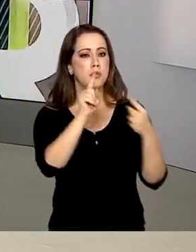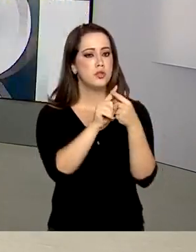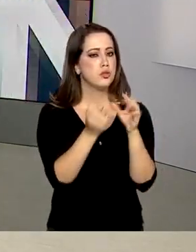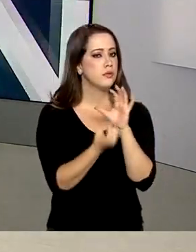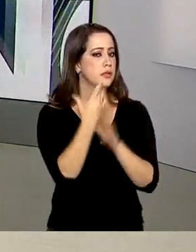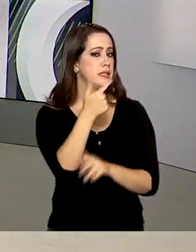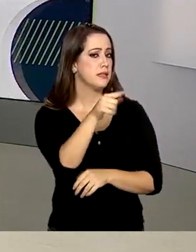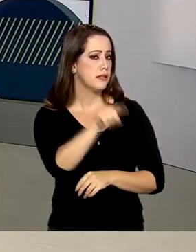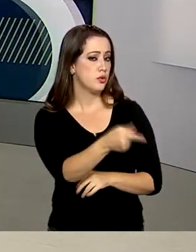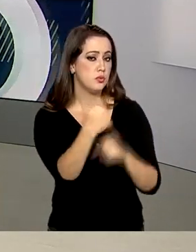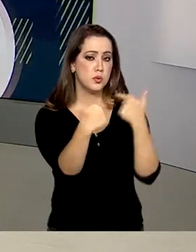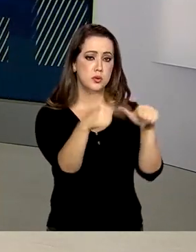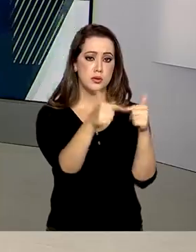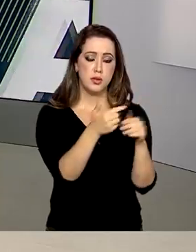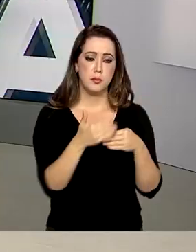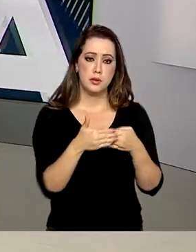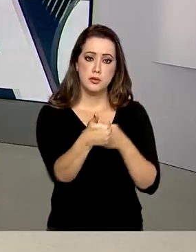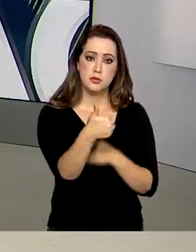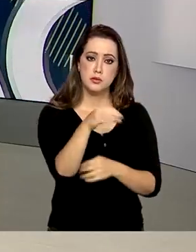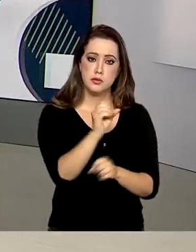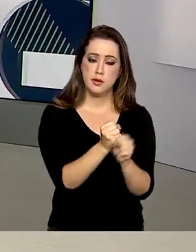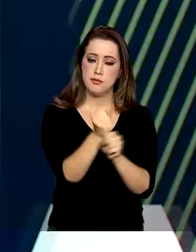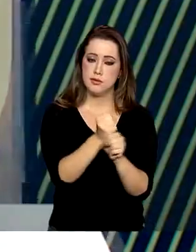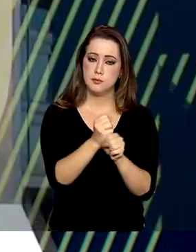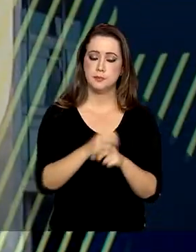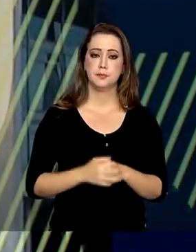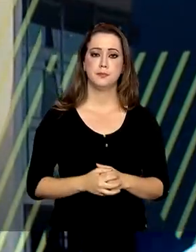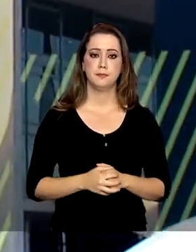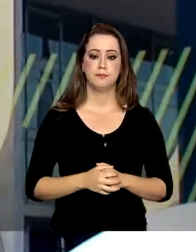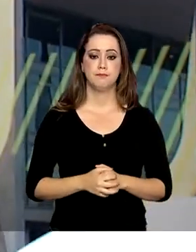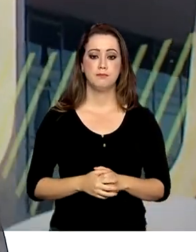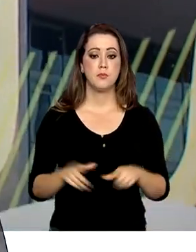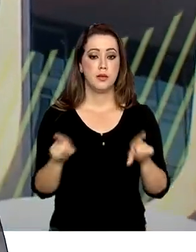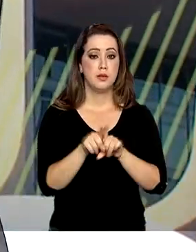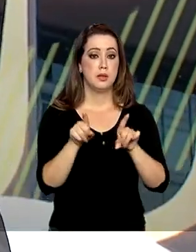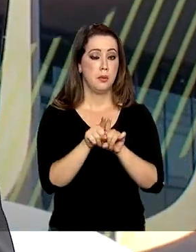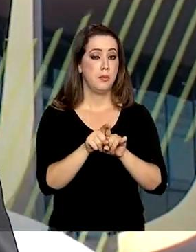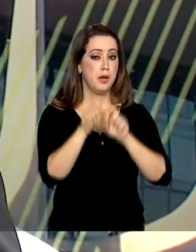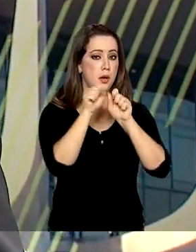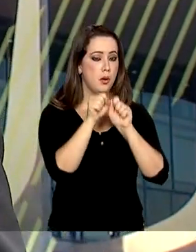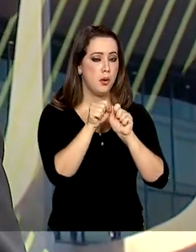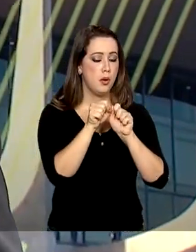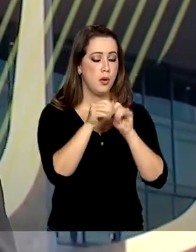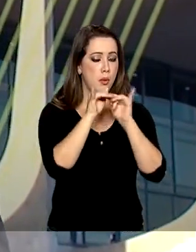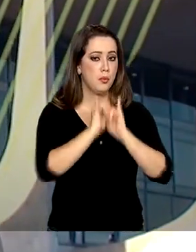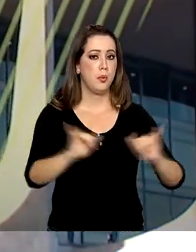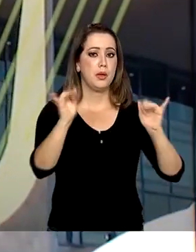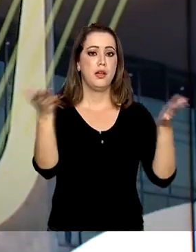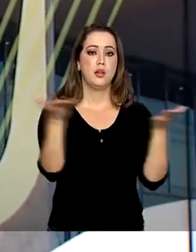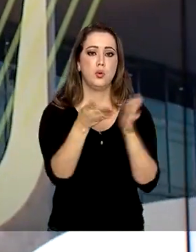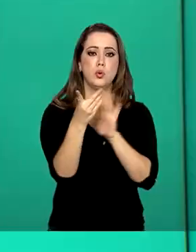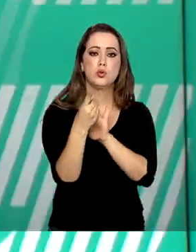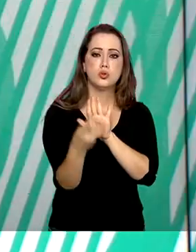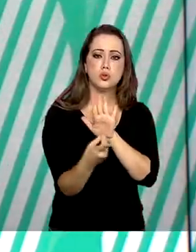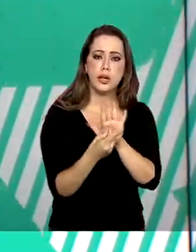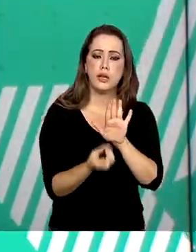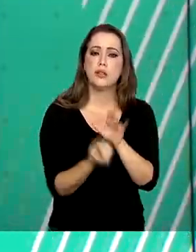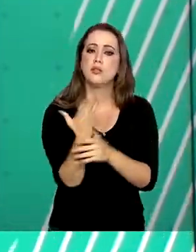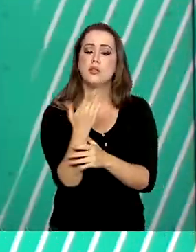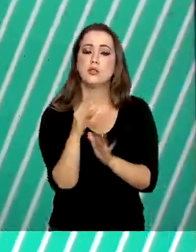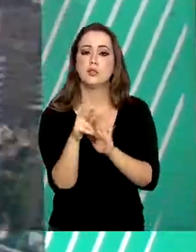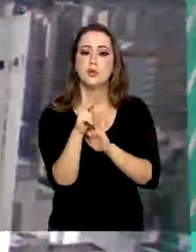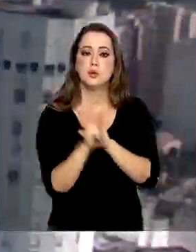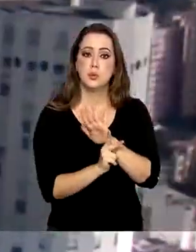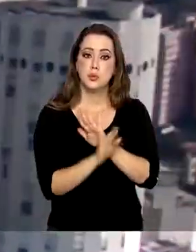7 mil empregos nos próximos 10 anos. E também foi publicado hoje o decreto que cria o Programa Nacional de